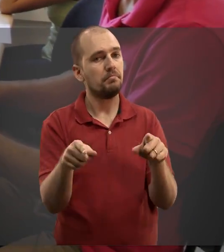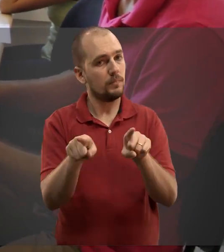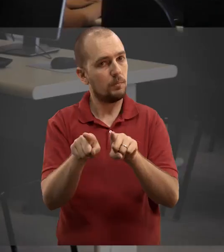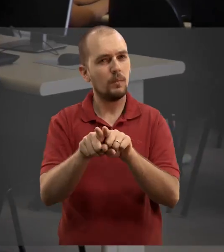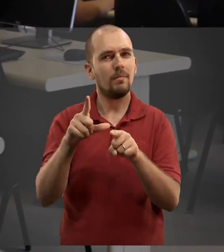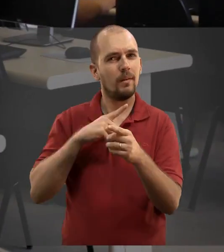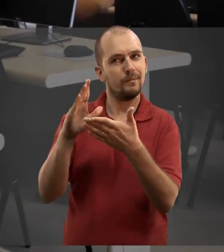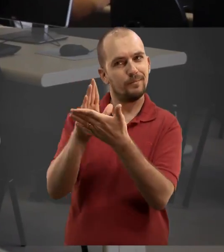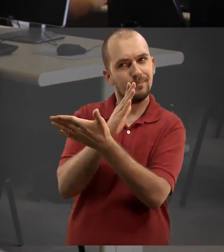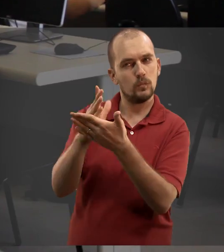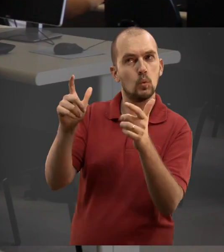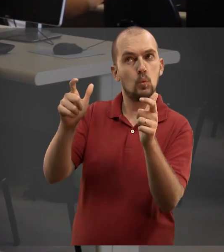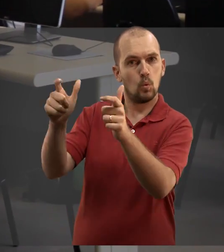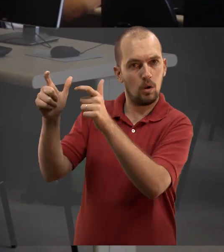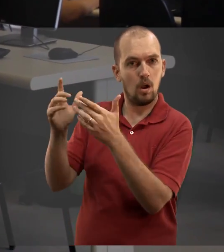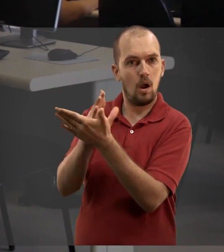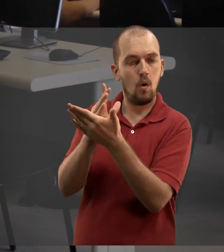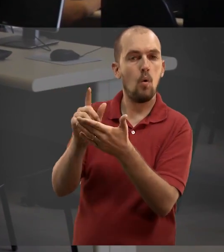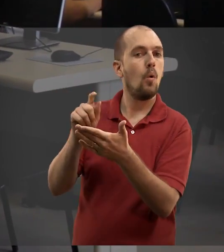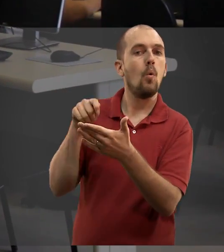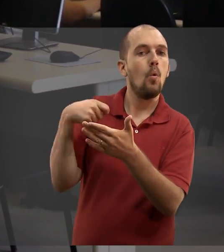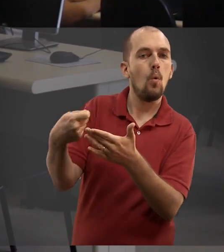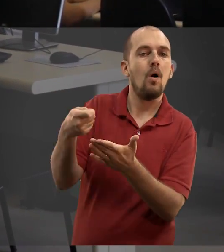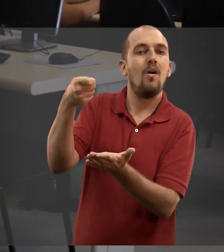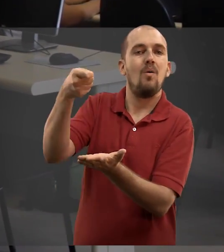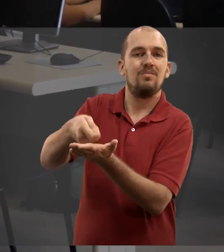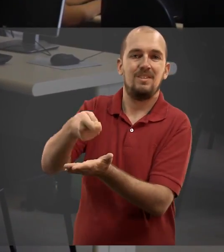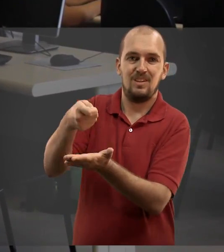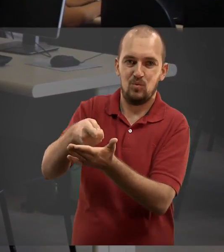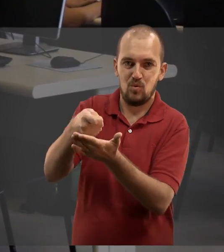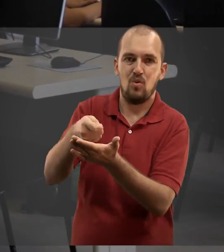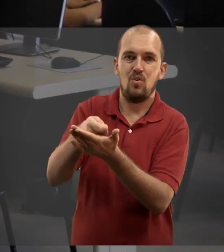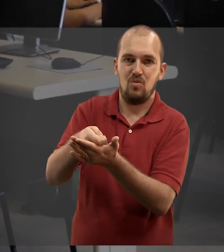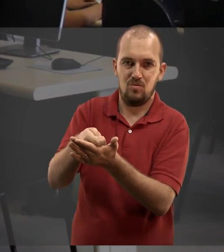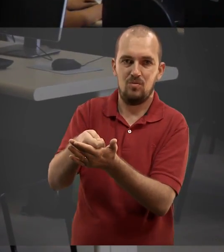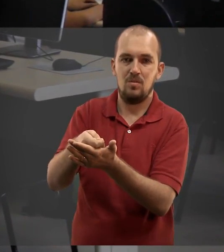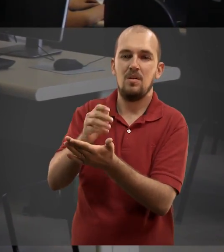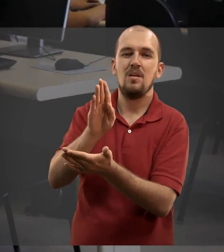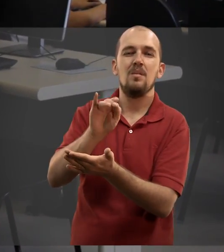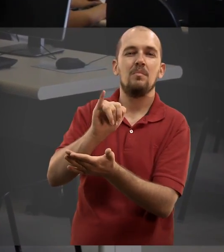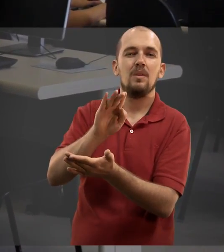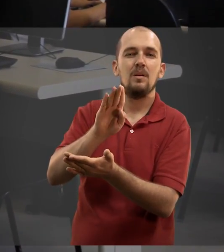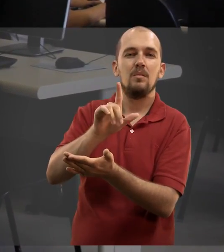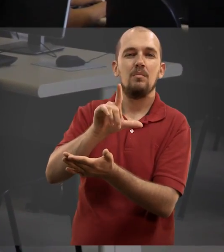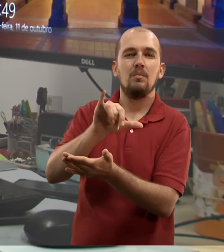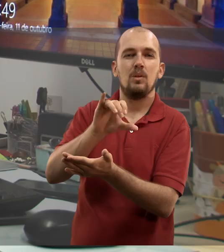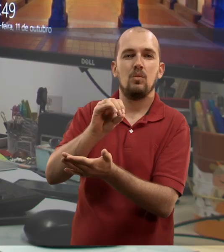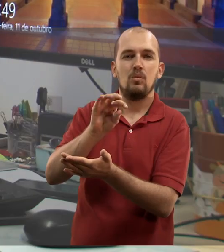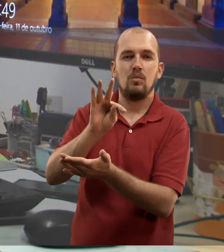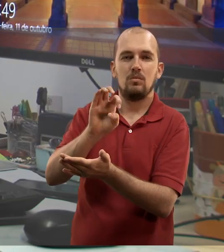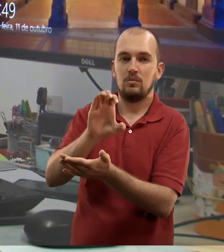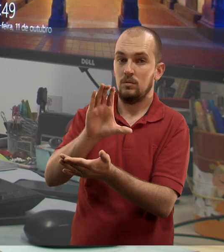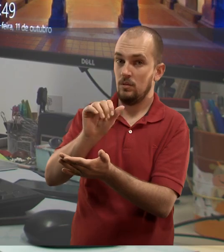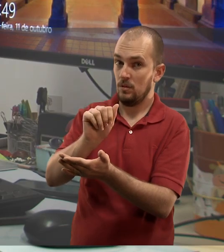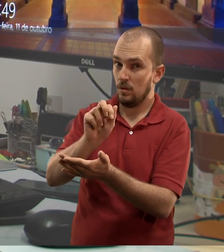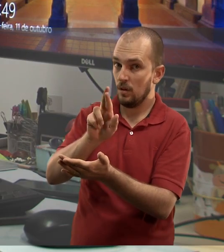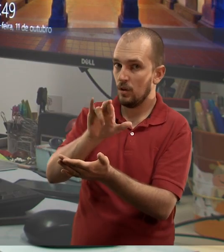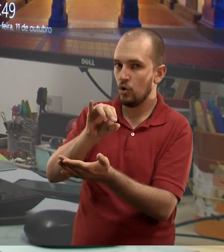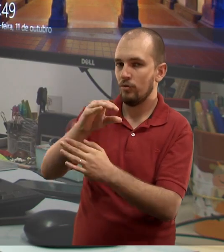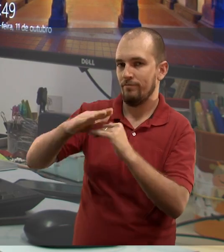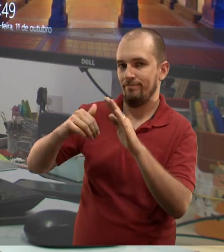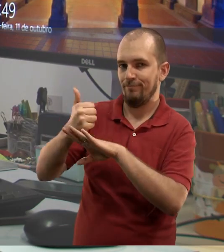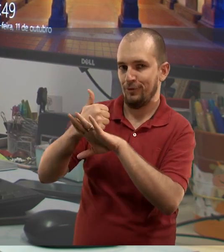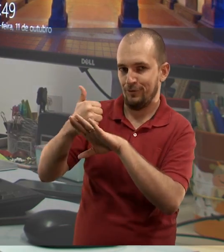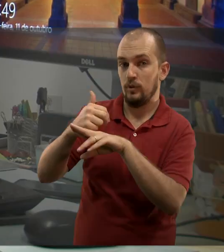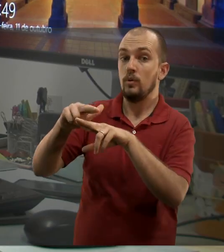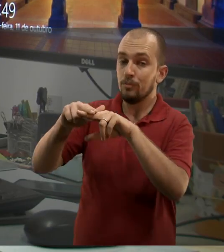ótimo desempenho, sem contar que a própria área conta com uma reserva de mercado, que os bibliotecários são obrigados a